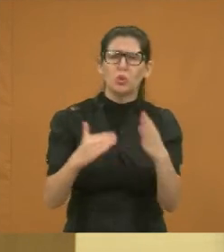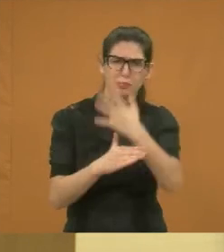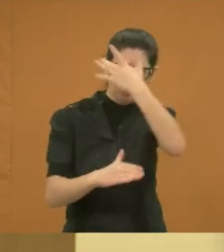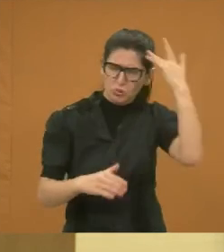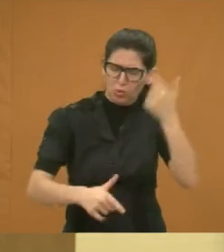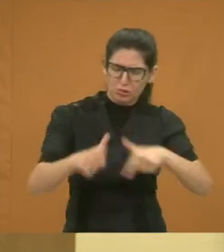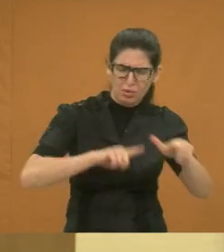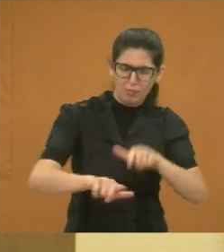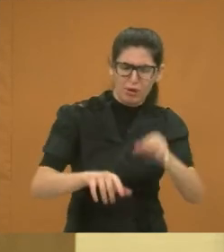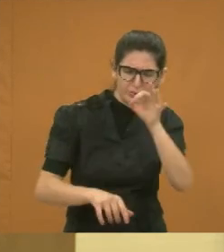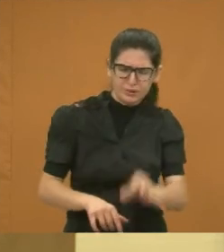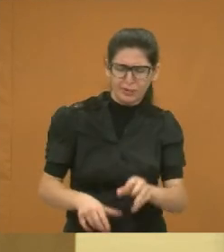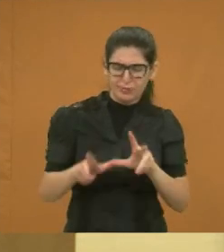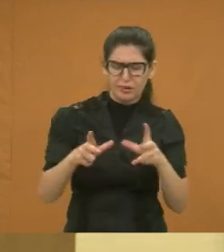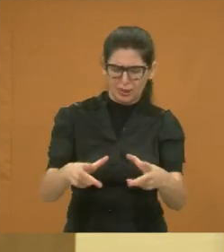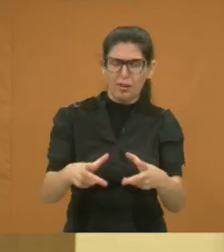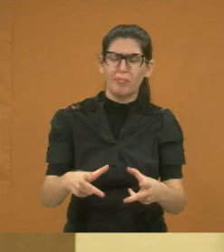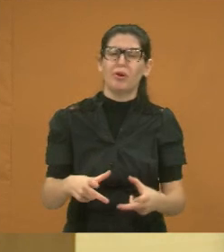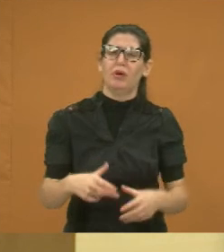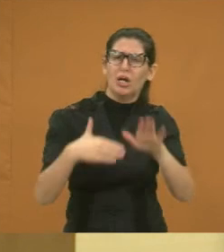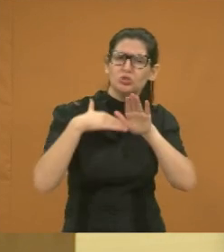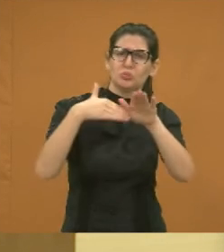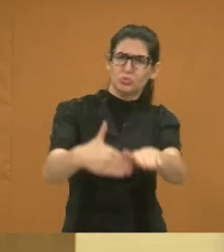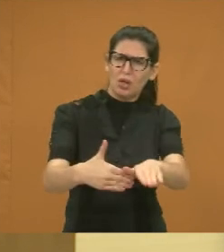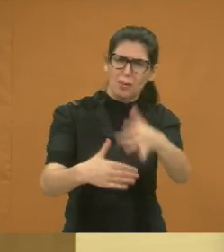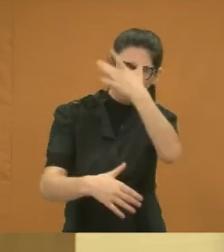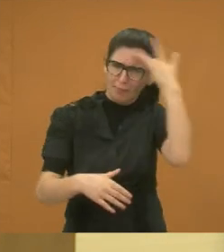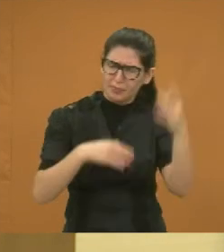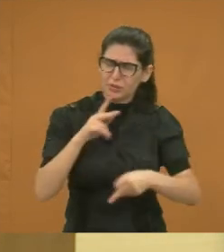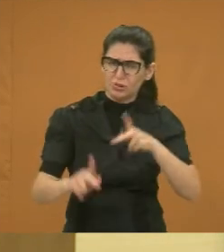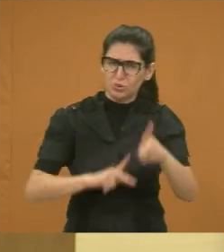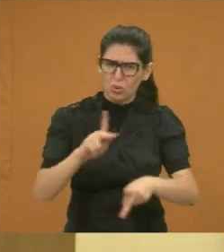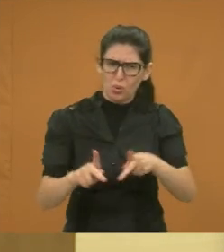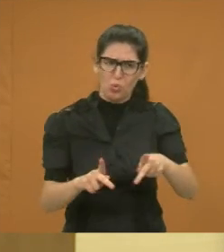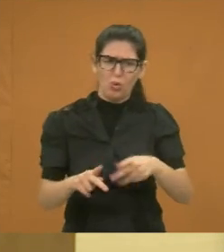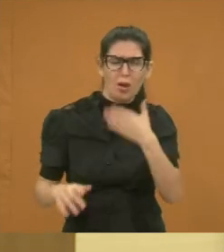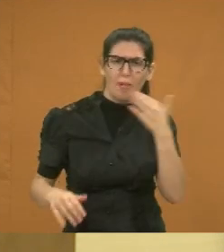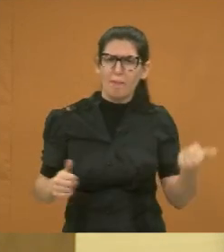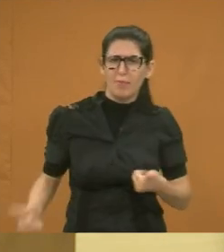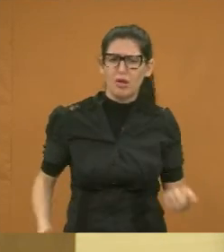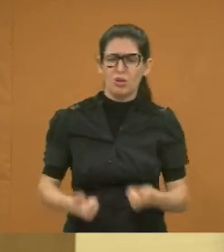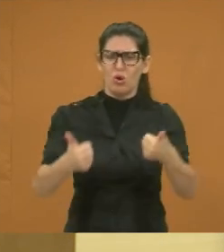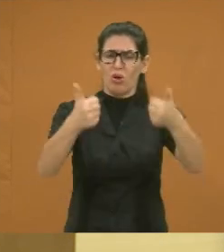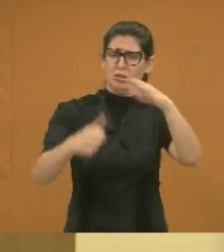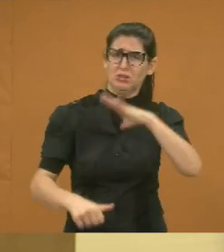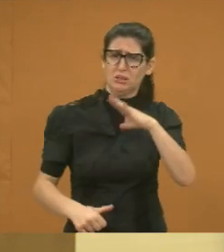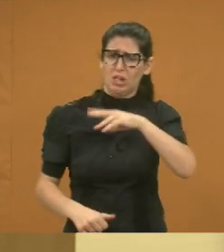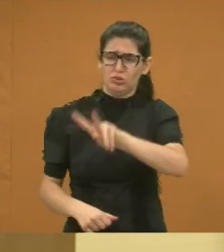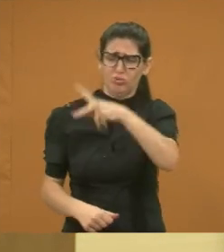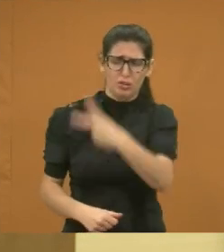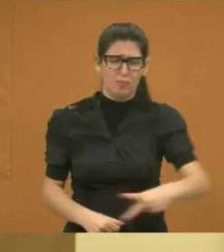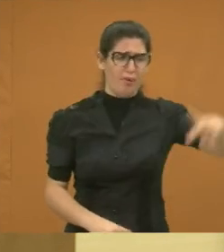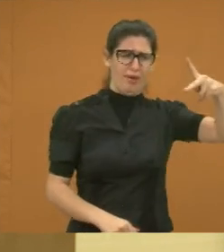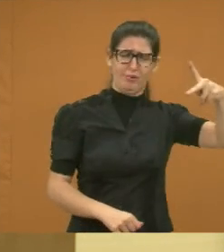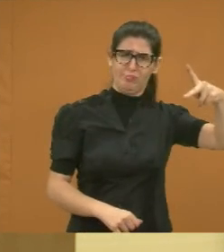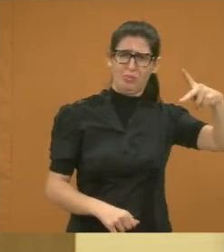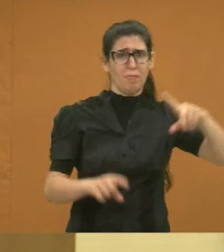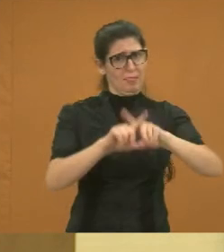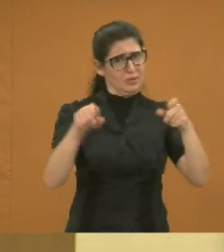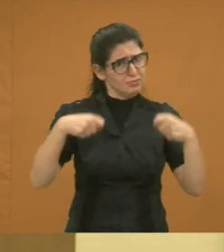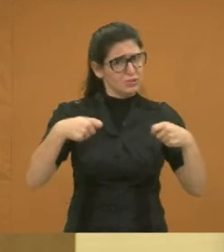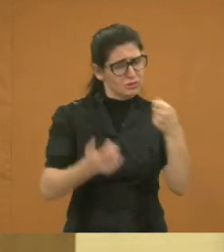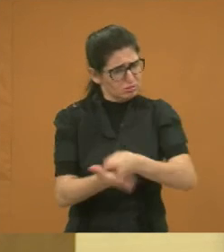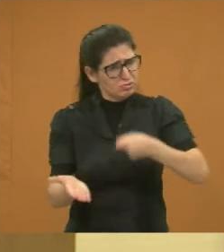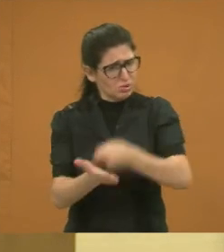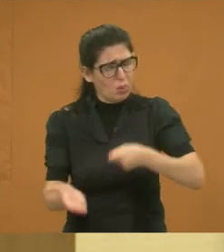correr atrás do prejuízo da nossa cidade, a nossa cidade será a melhor cidade do Vale do Paraíba. E digo para vocês, vocês têm que